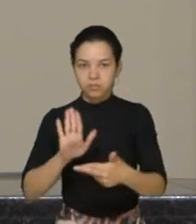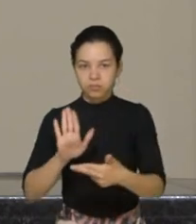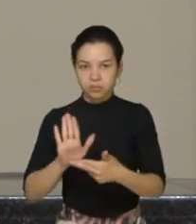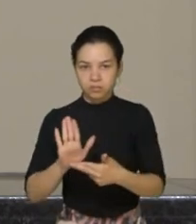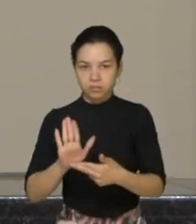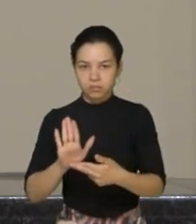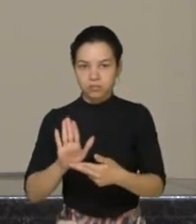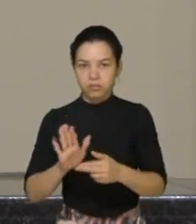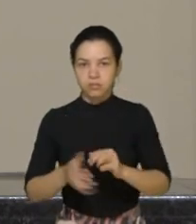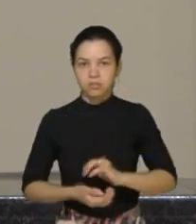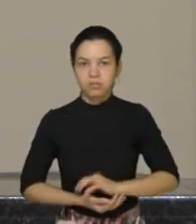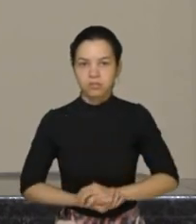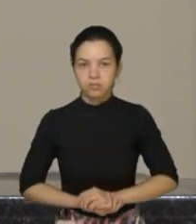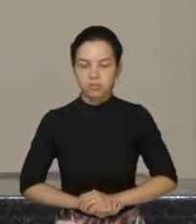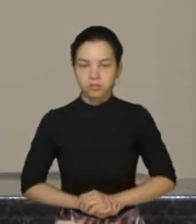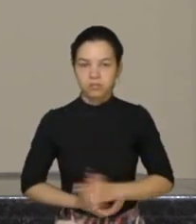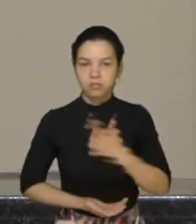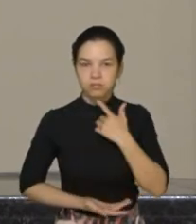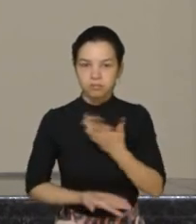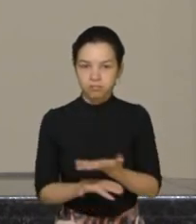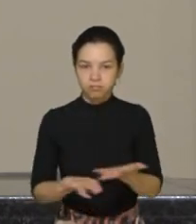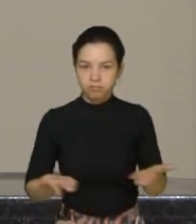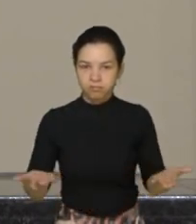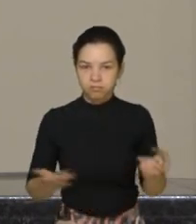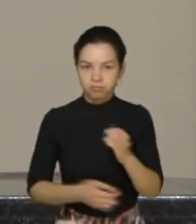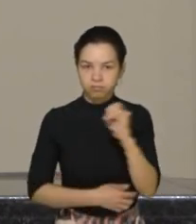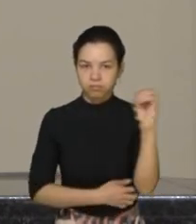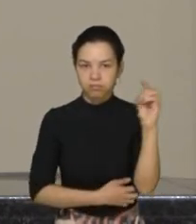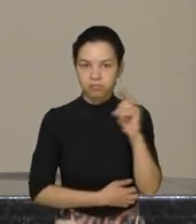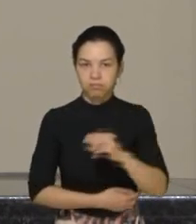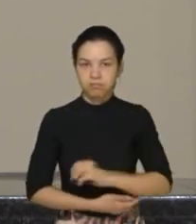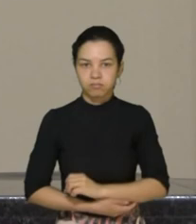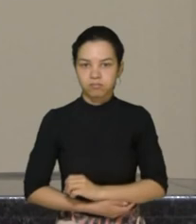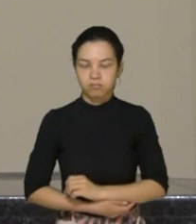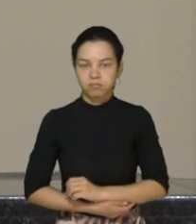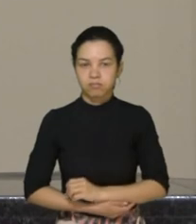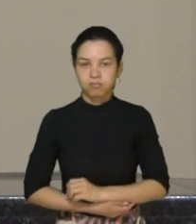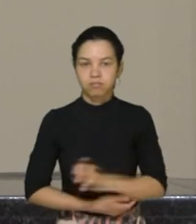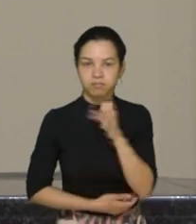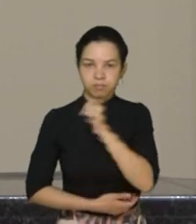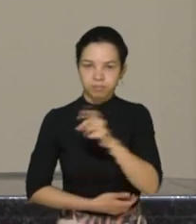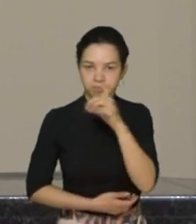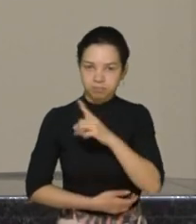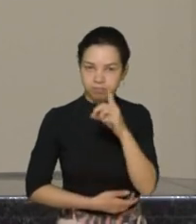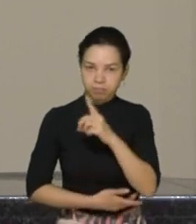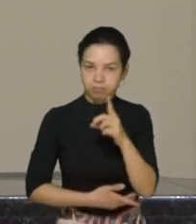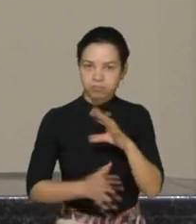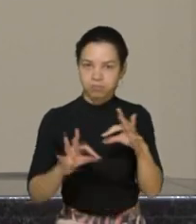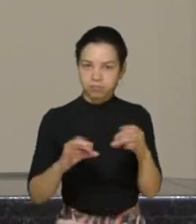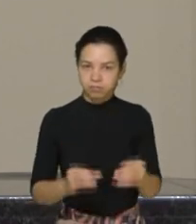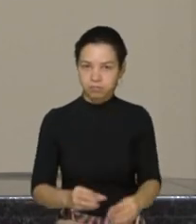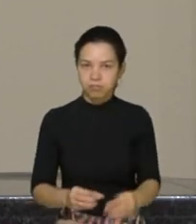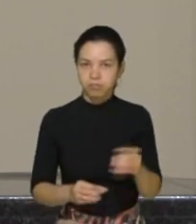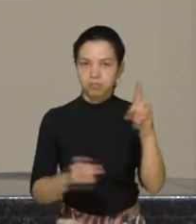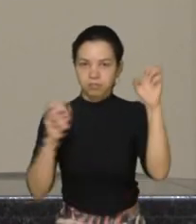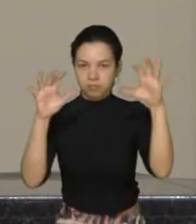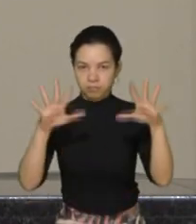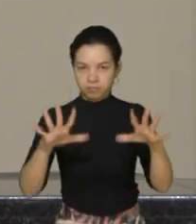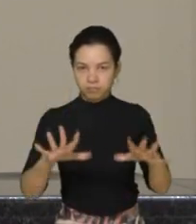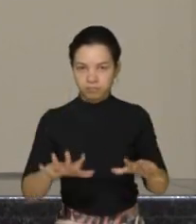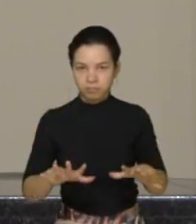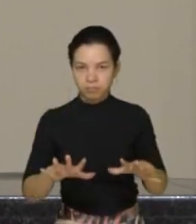Desejo um ótimo final de semana a todos e que Deus nos abençoe.